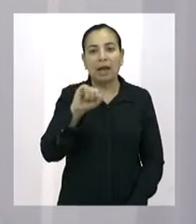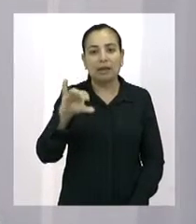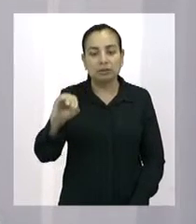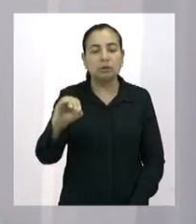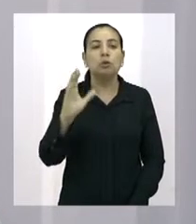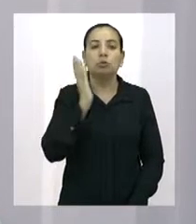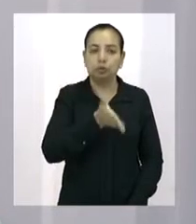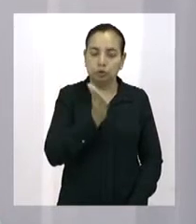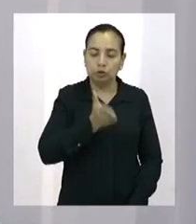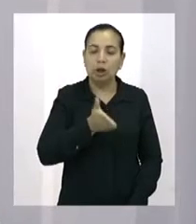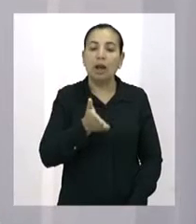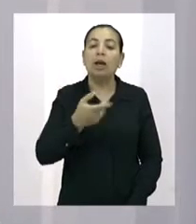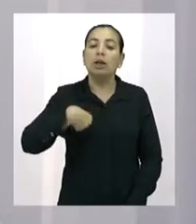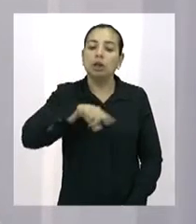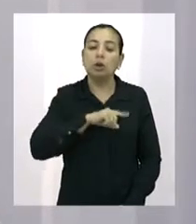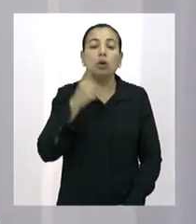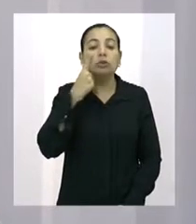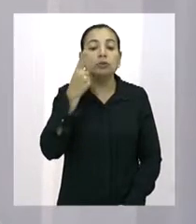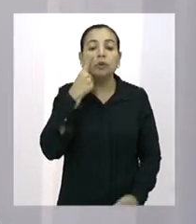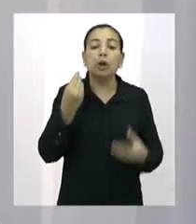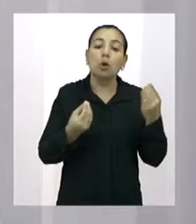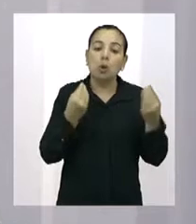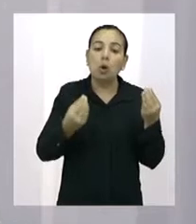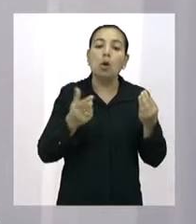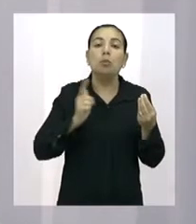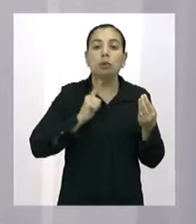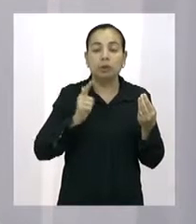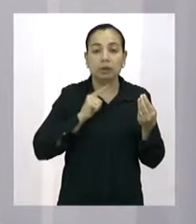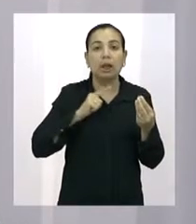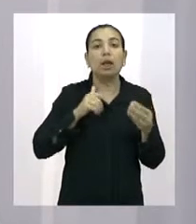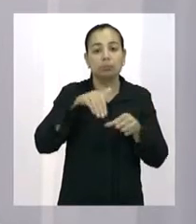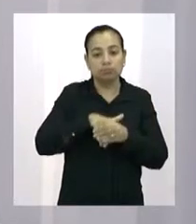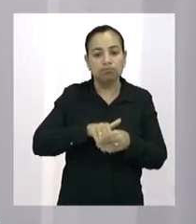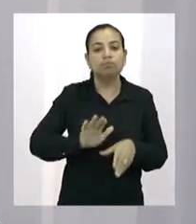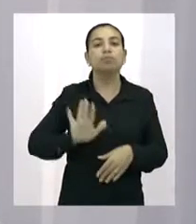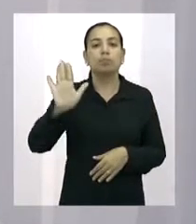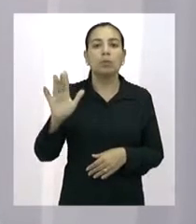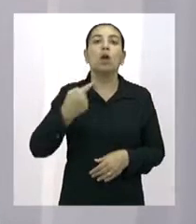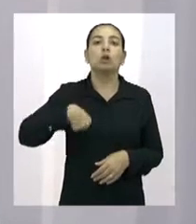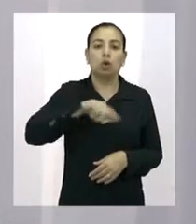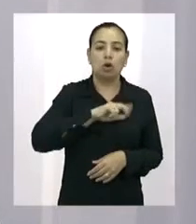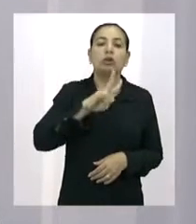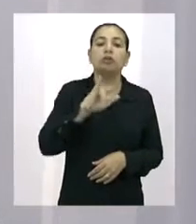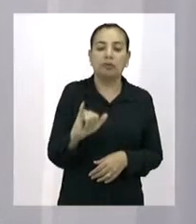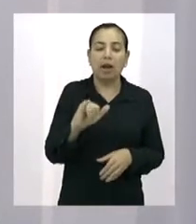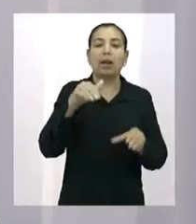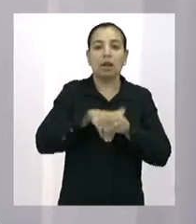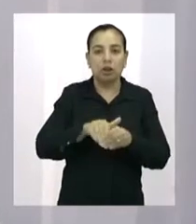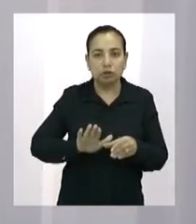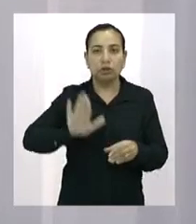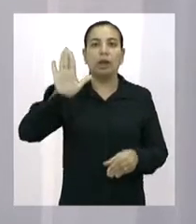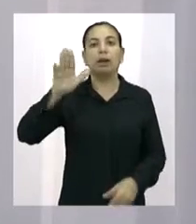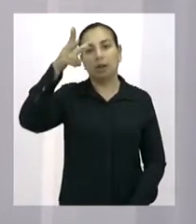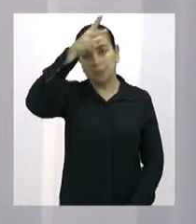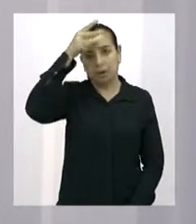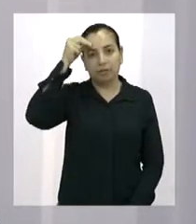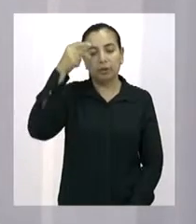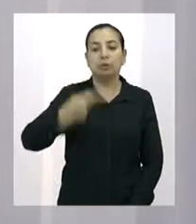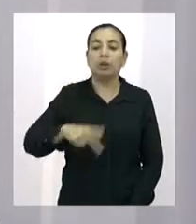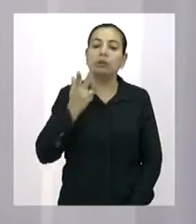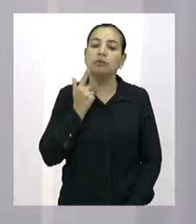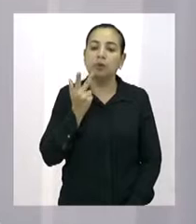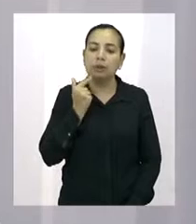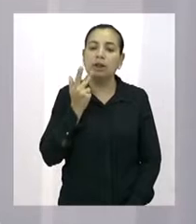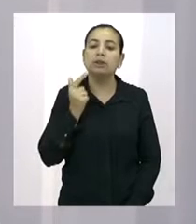PSDB, decidiu pelo lançamento de uma candidatura própria. Nós teremos, sim, candidatos a prefeito de Fortaleza. E temos bons